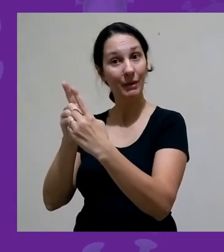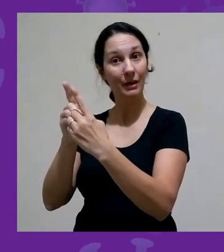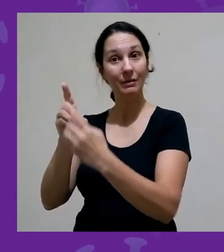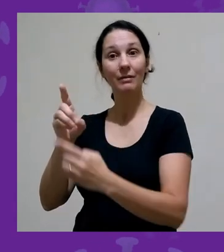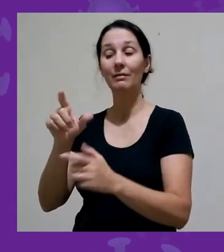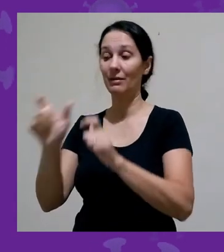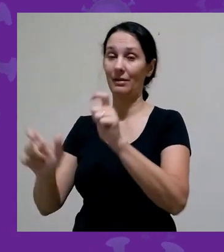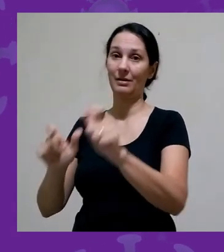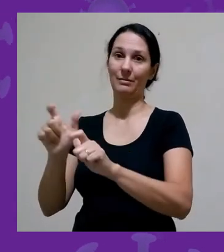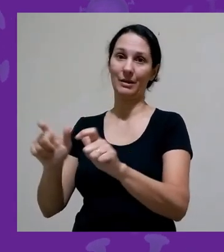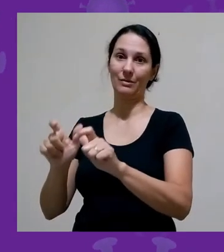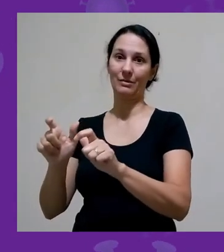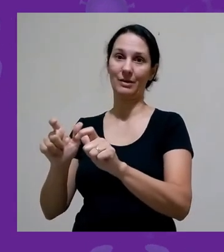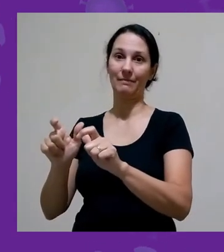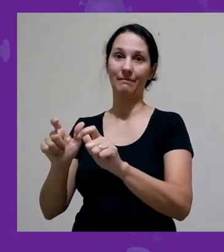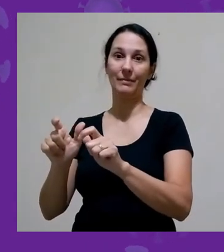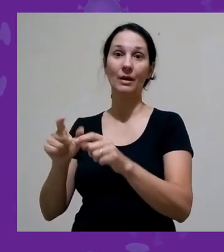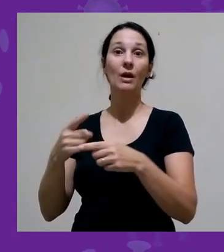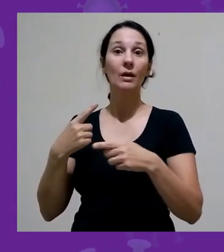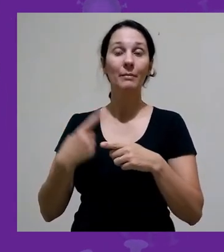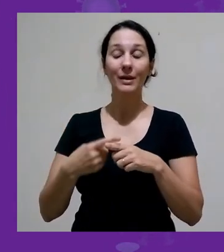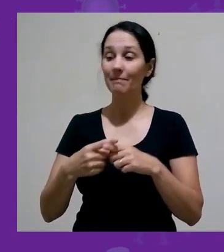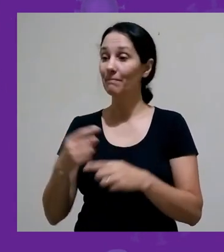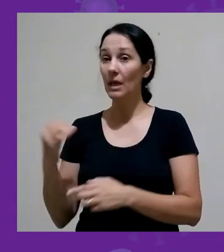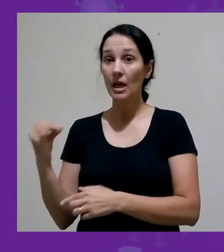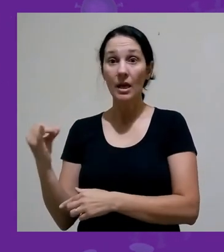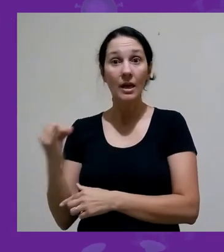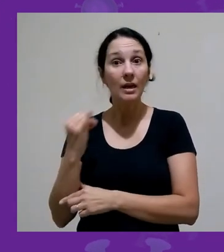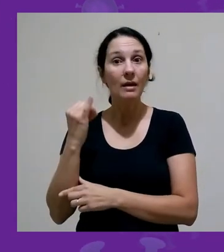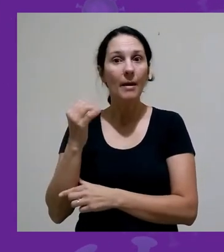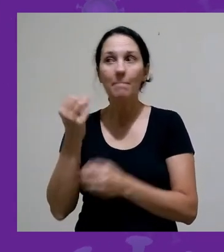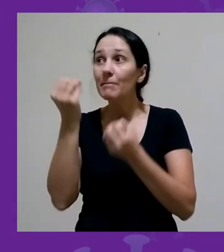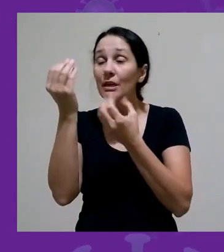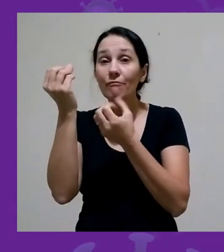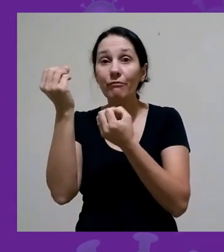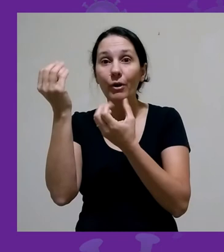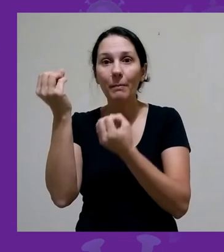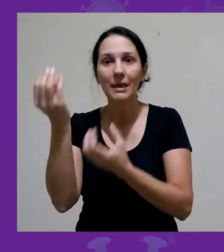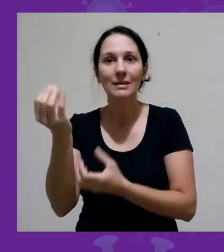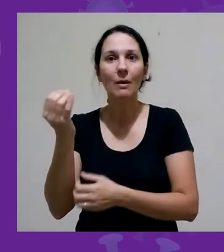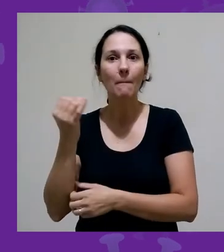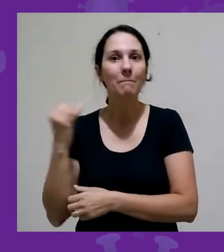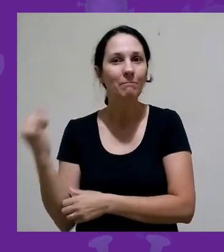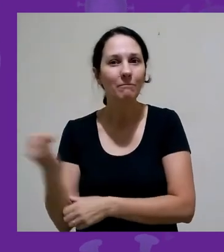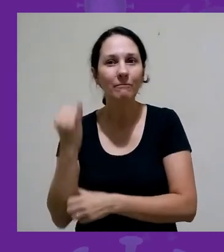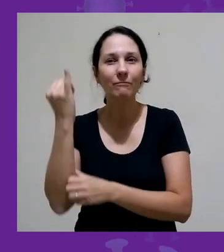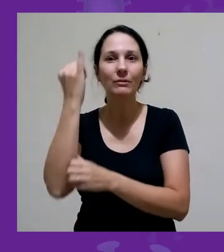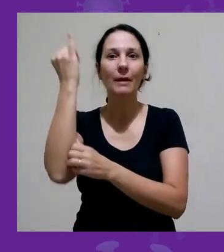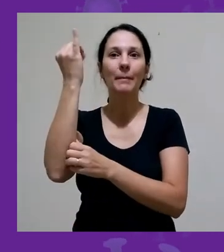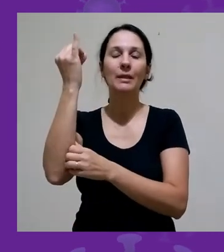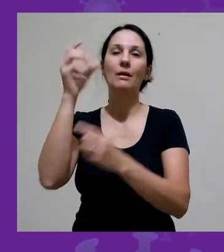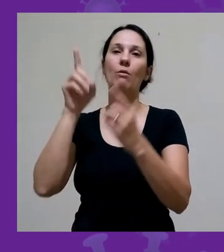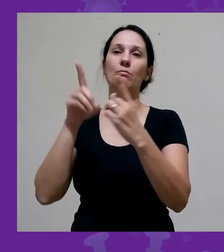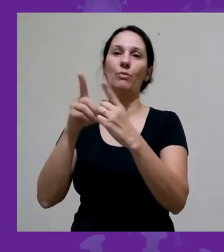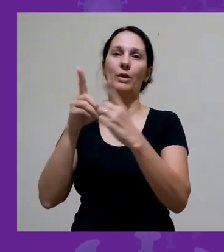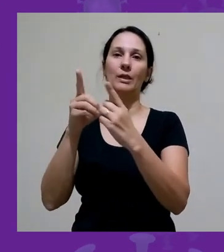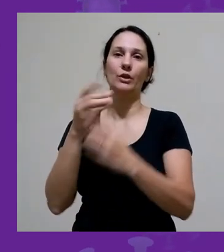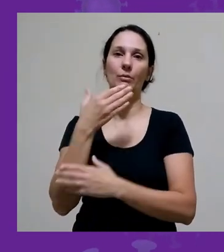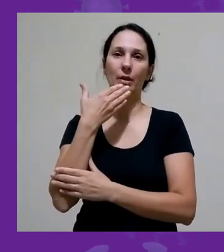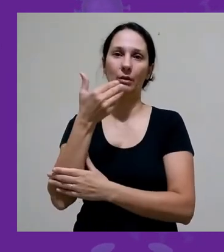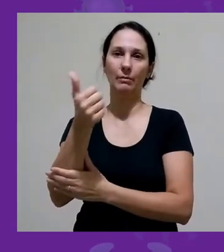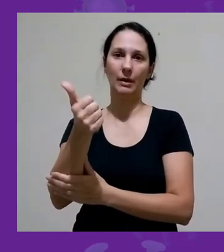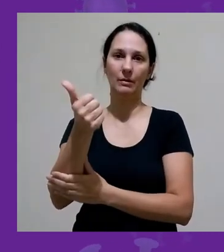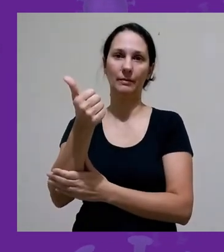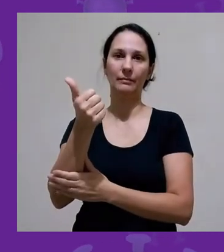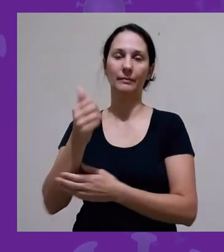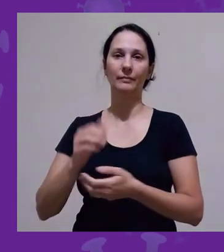que atende um volume grande de pessoas, e que o acesso a informações de qualidade é indispensável para que eles possam prestar